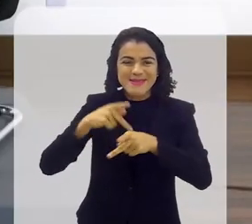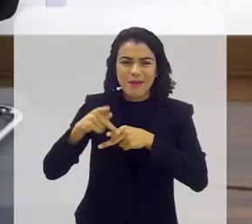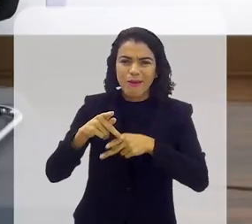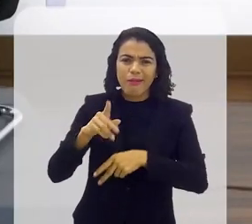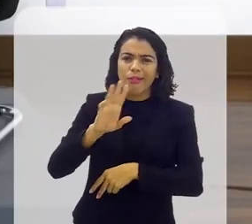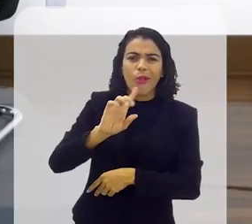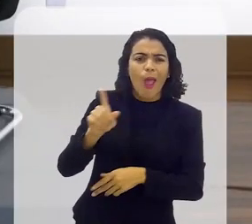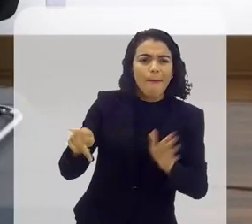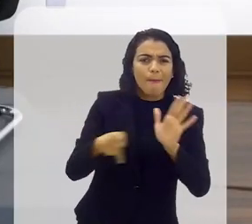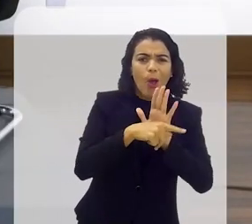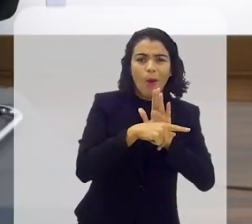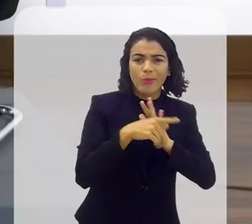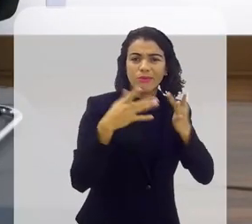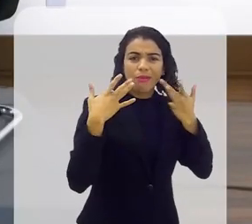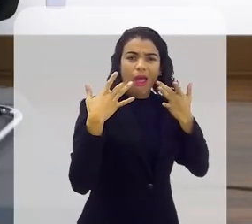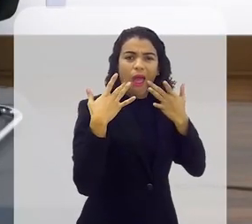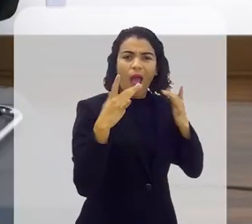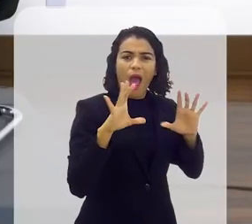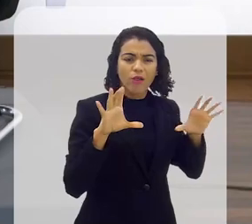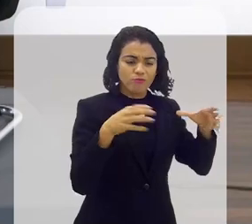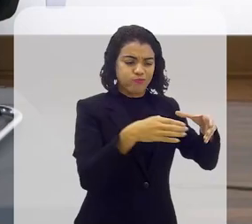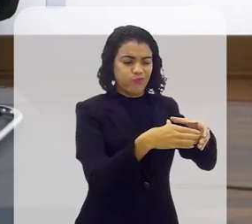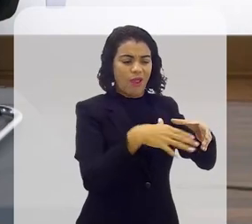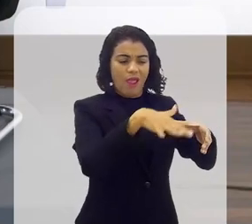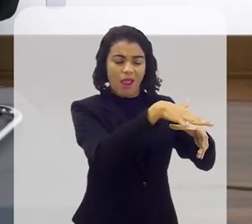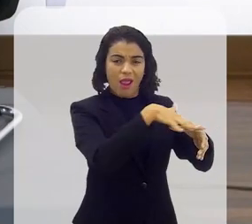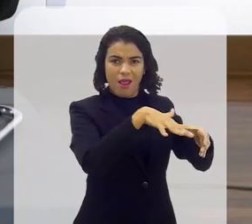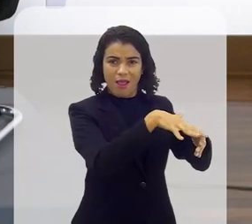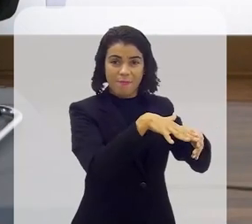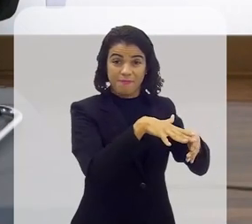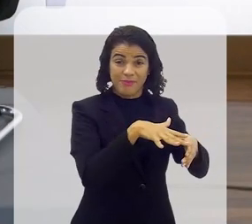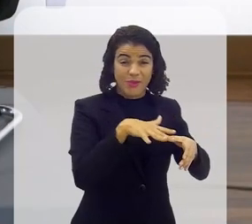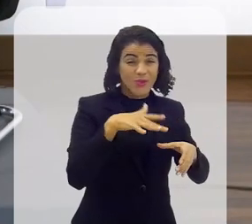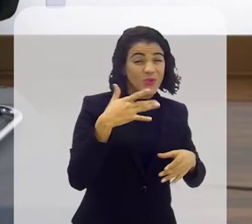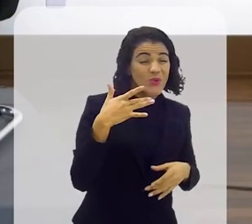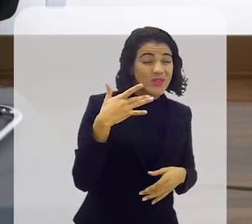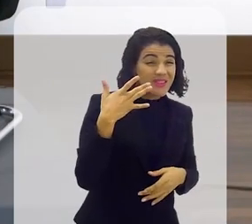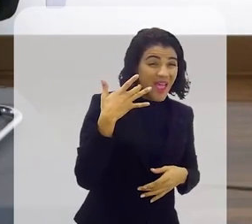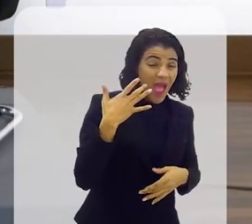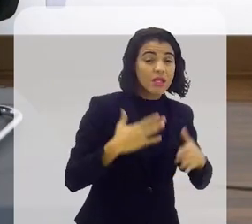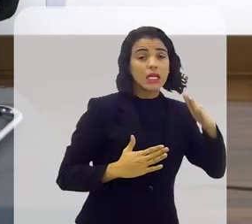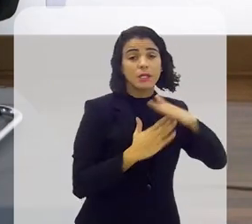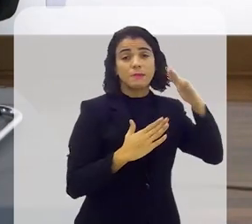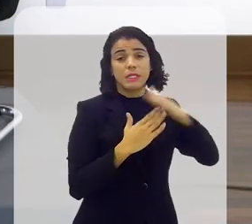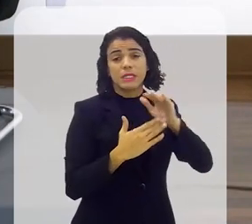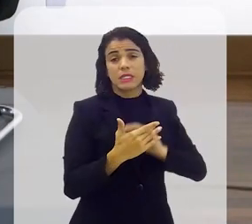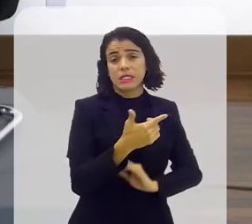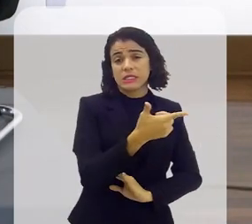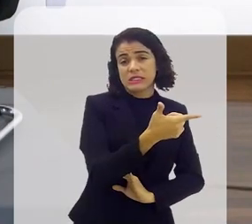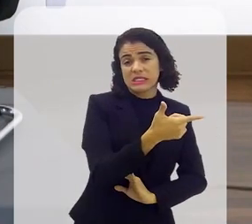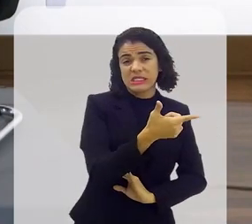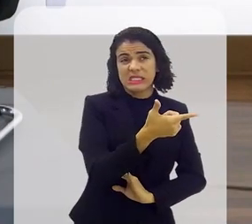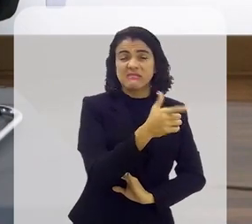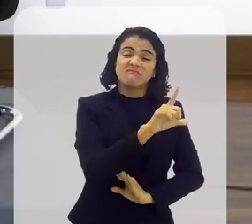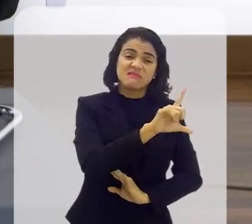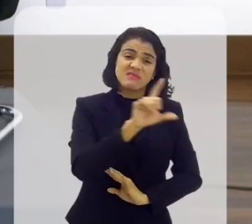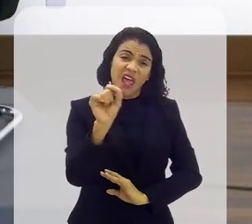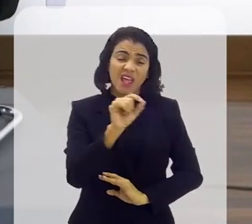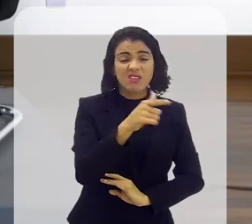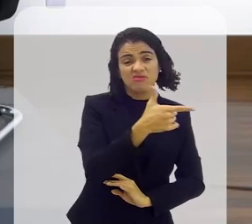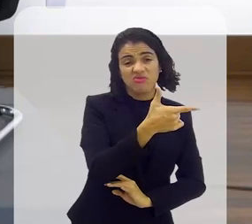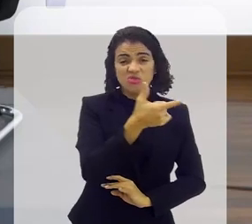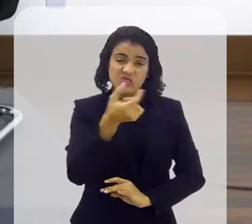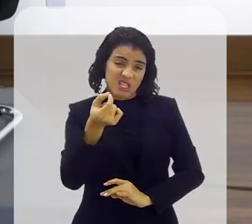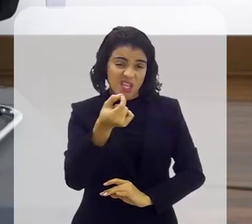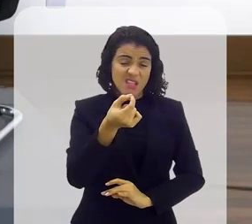público não é um público do teatro eu acho que a média do teatro é de 100 a 200 pessoas mais ou menos